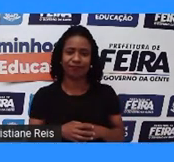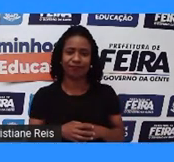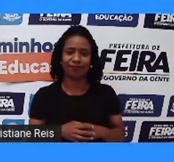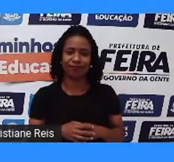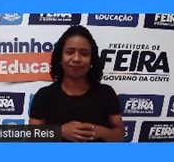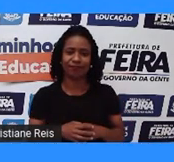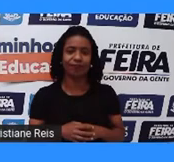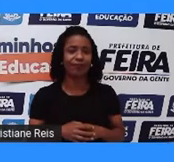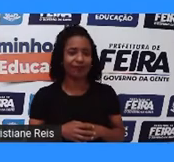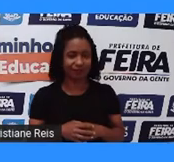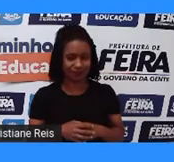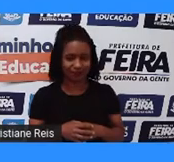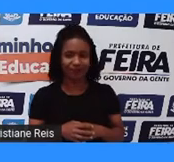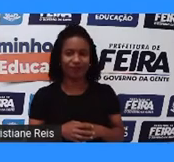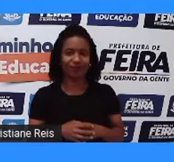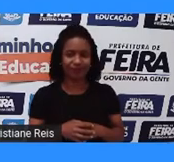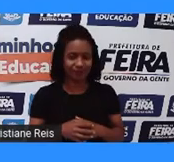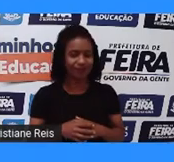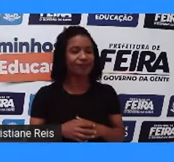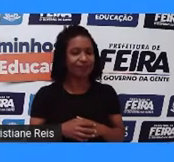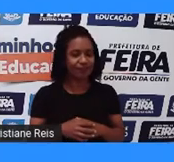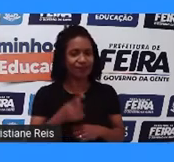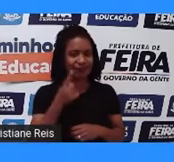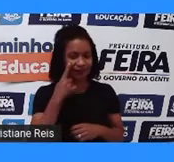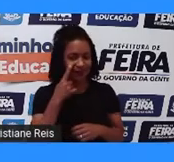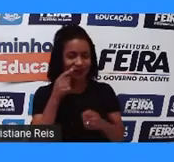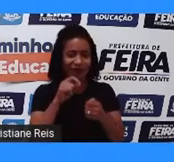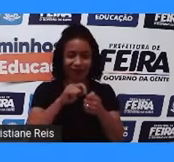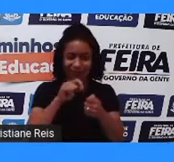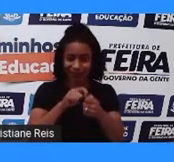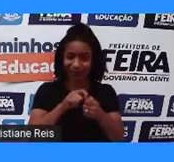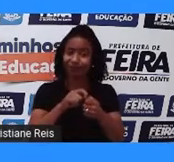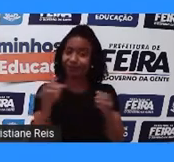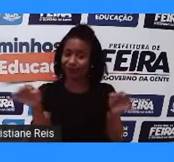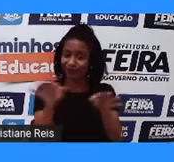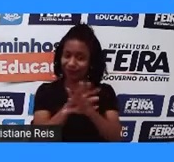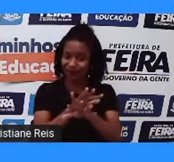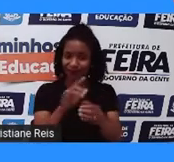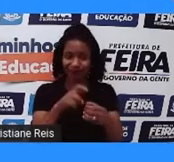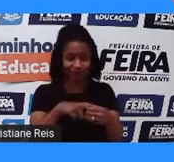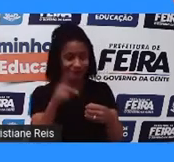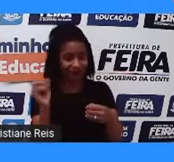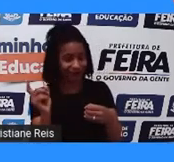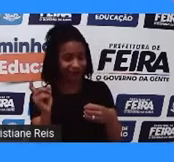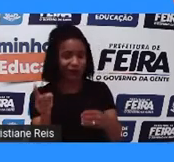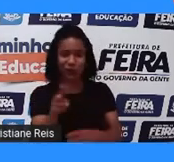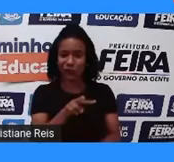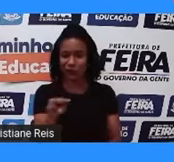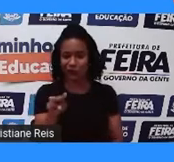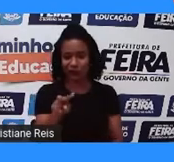do, bom. Então, devemos fazer ambas as coisas. Ok? Ok.